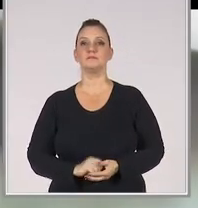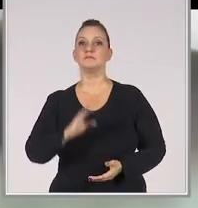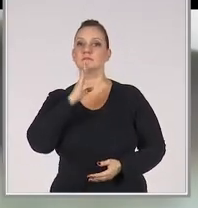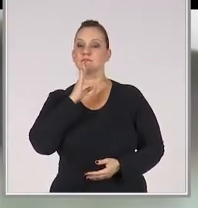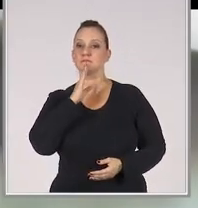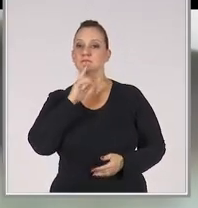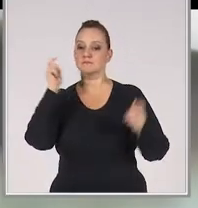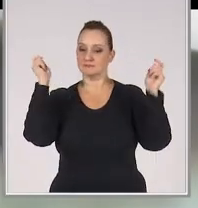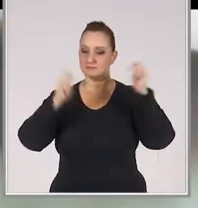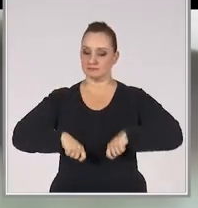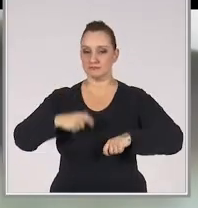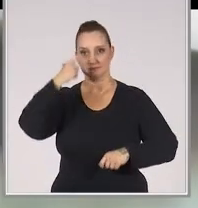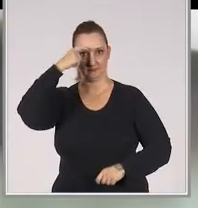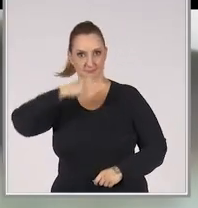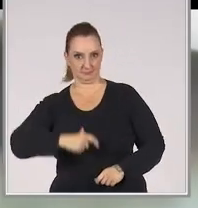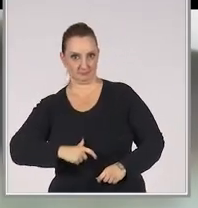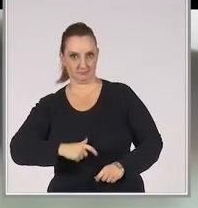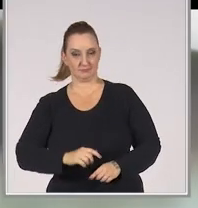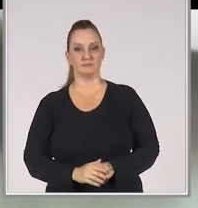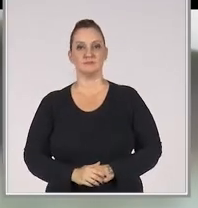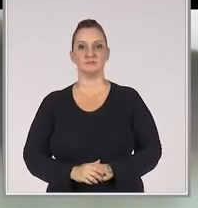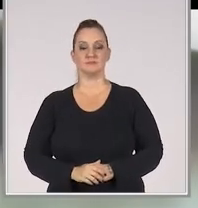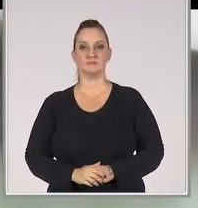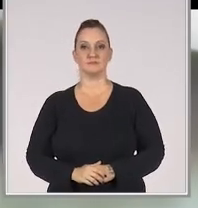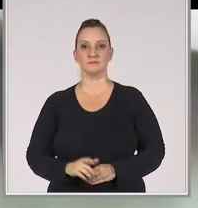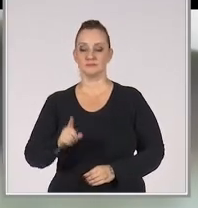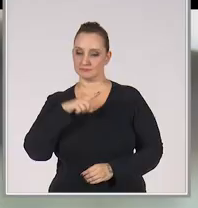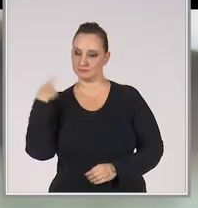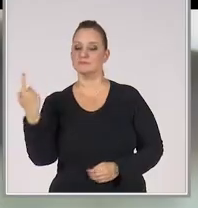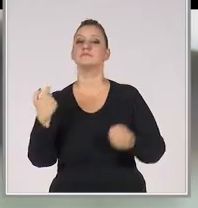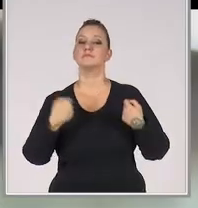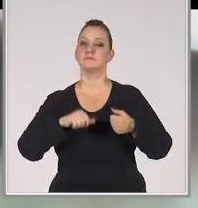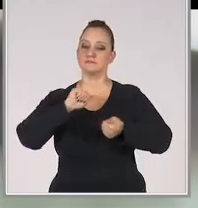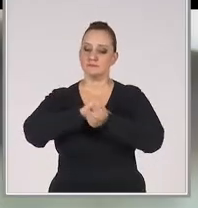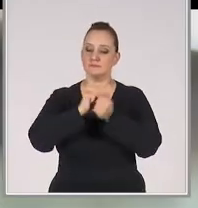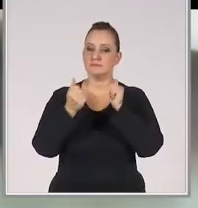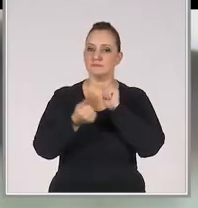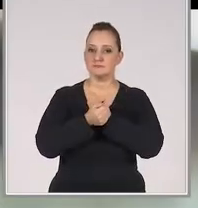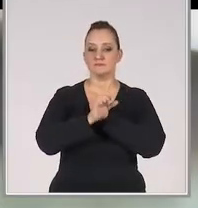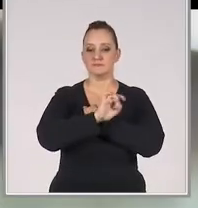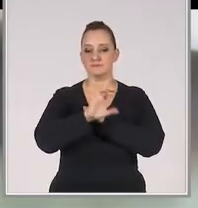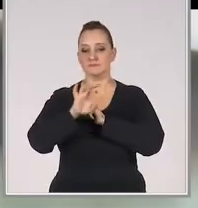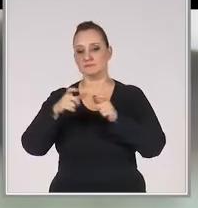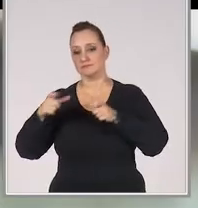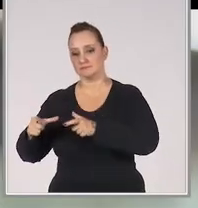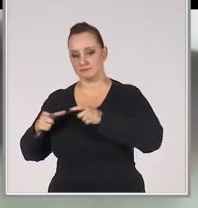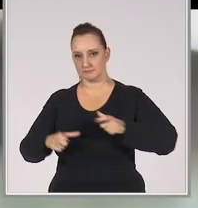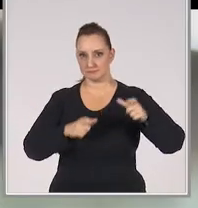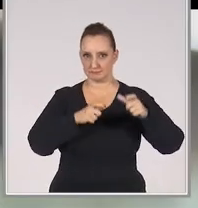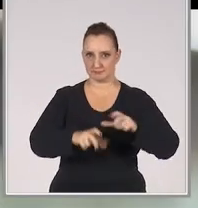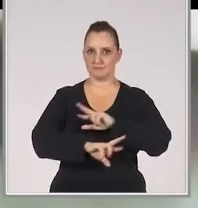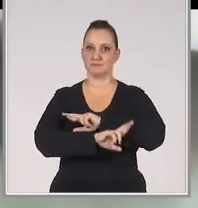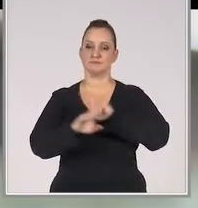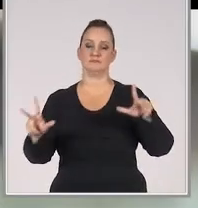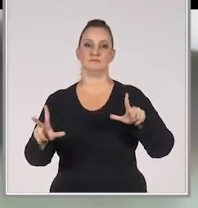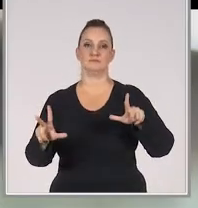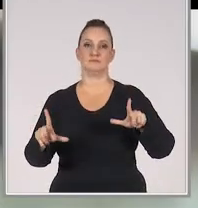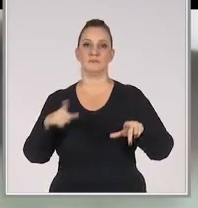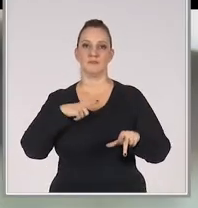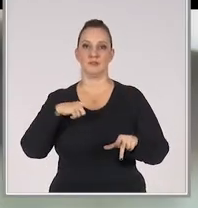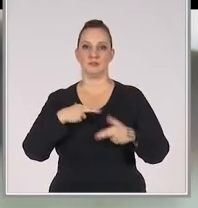Conhecimentos, habilidades e atitudes, a gente também tem que adaptar isso para cada mercado. Tem mercados que têm